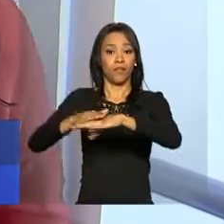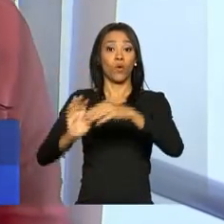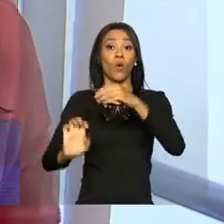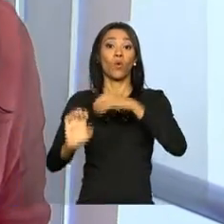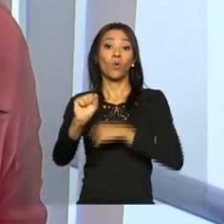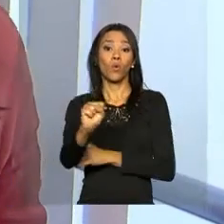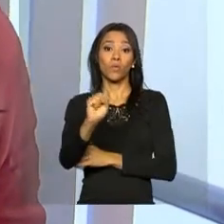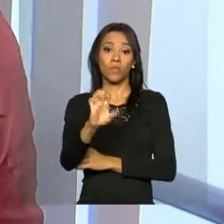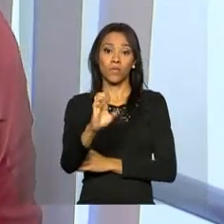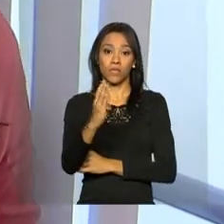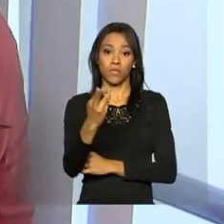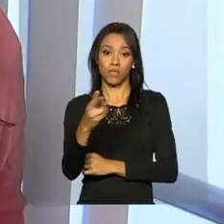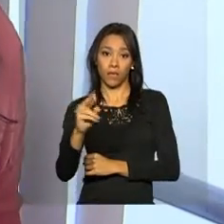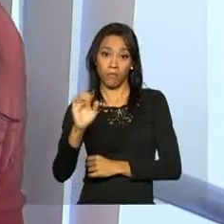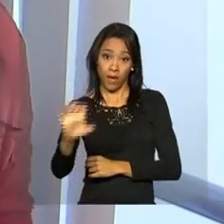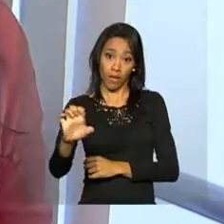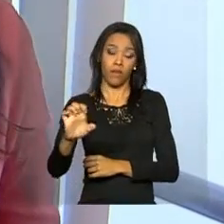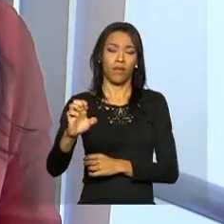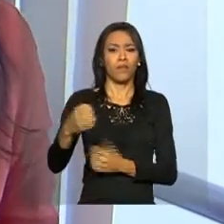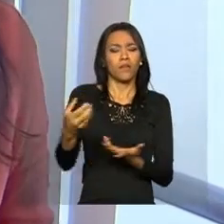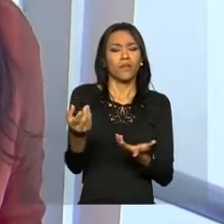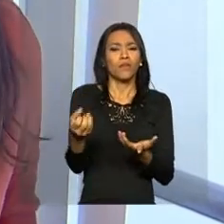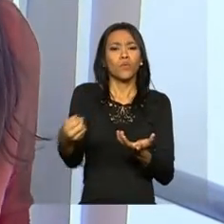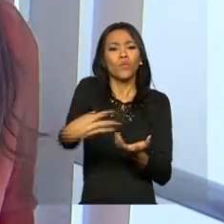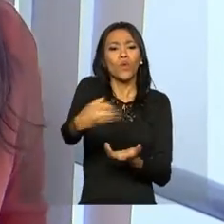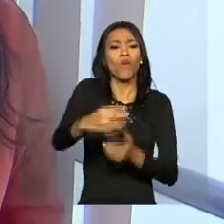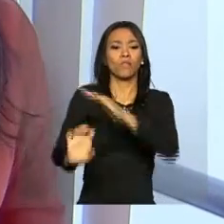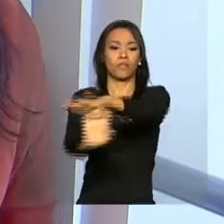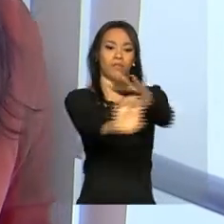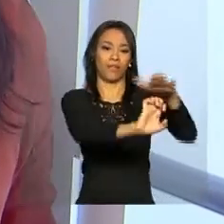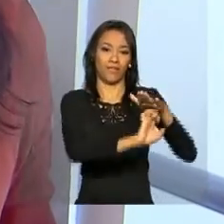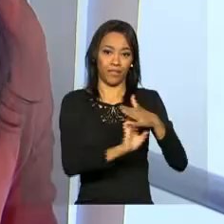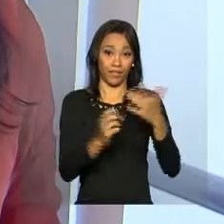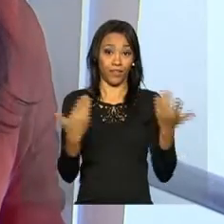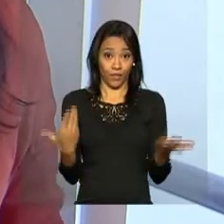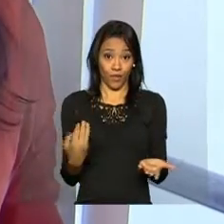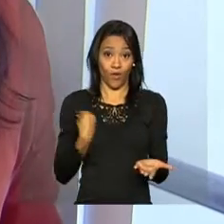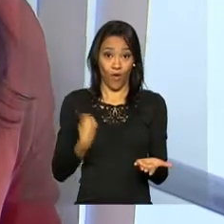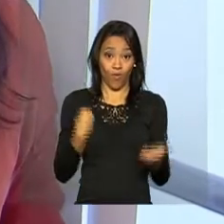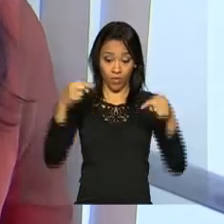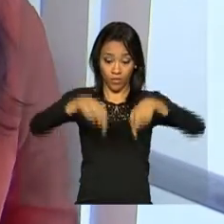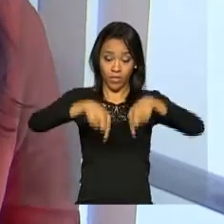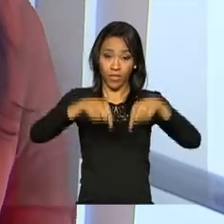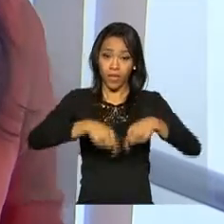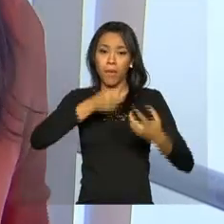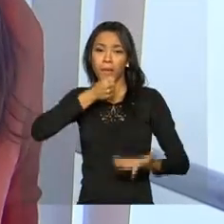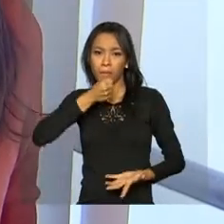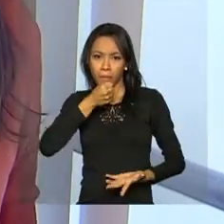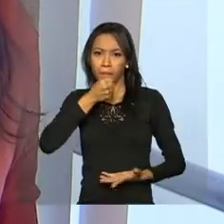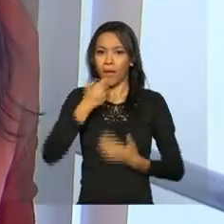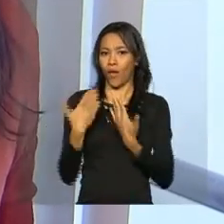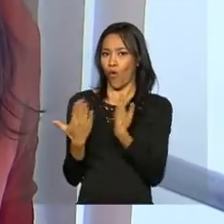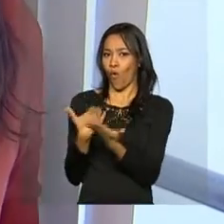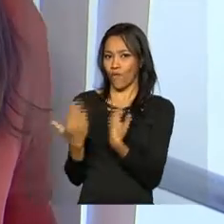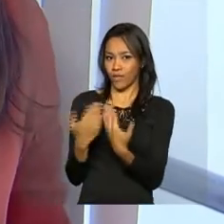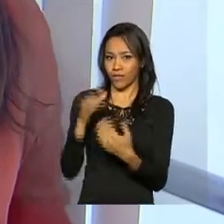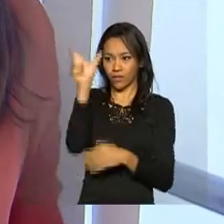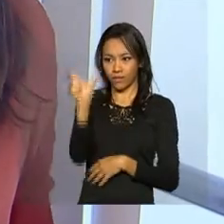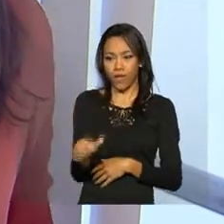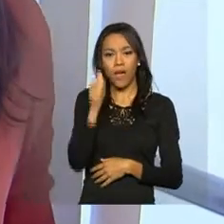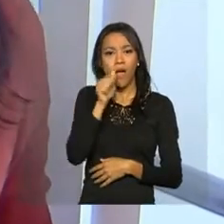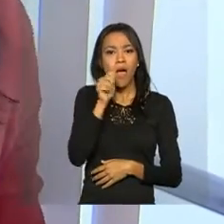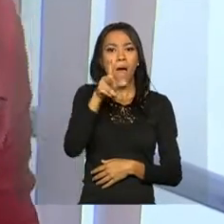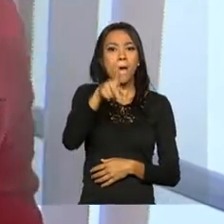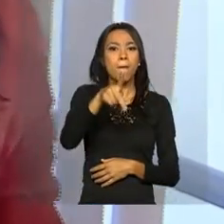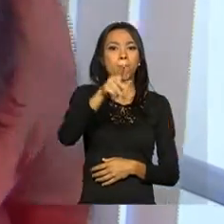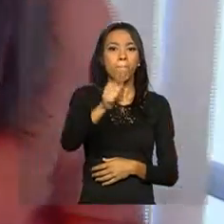promove inovação em empresas no Brasil. Nós estamos aqui no Diagene Diagnósticos Moleculares para conversar com a Patrícia Pellegrini sobre